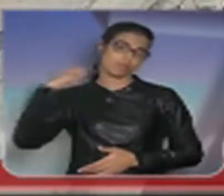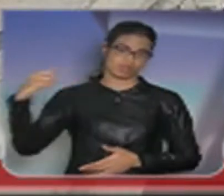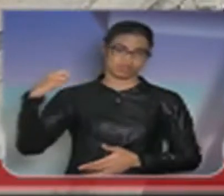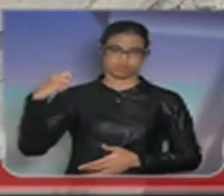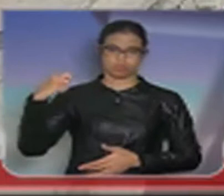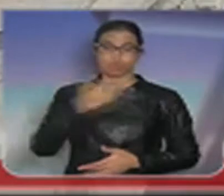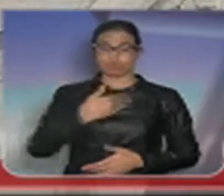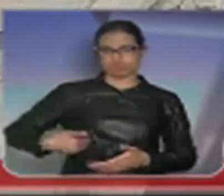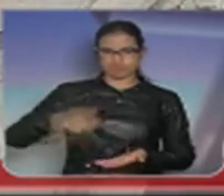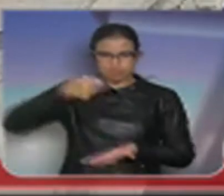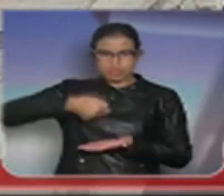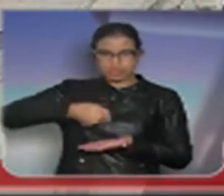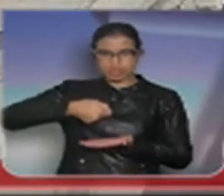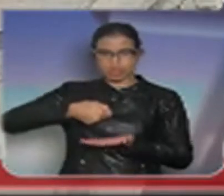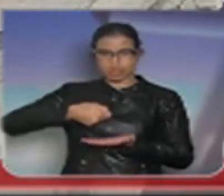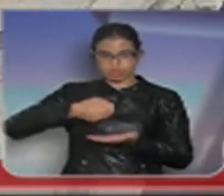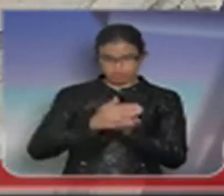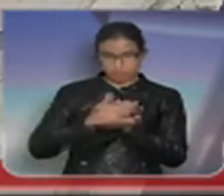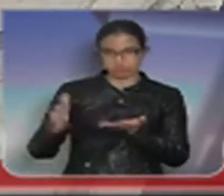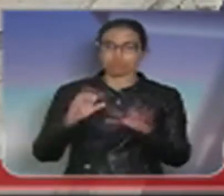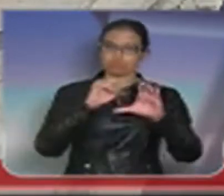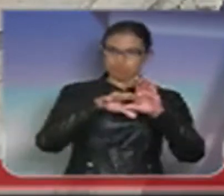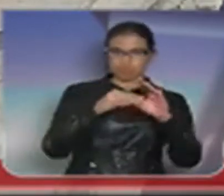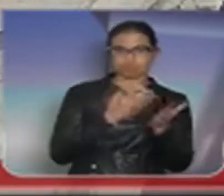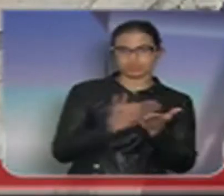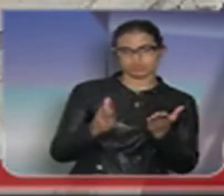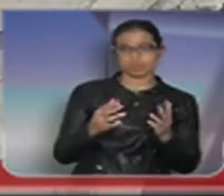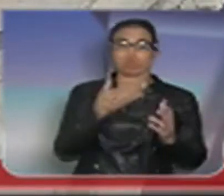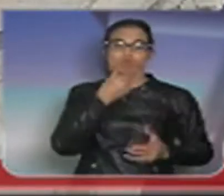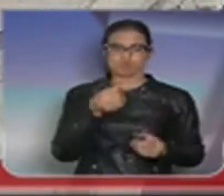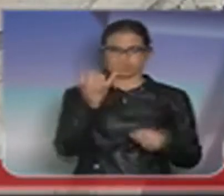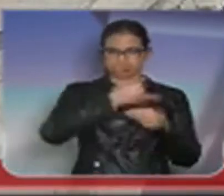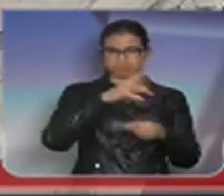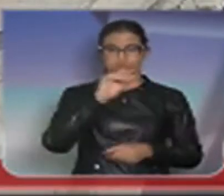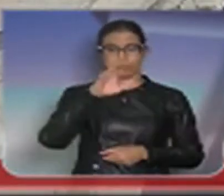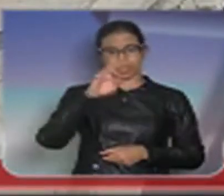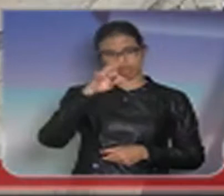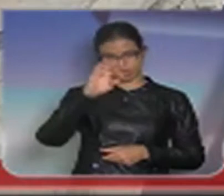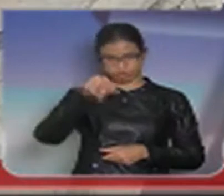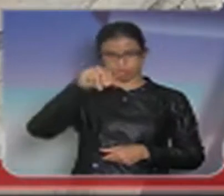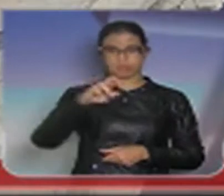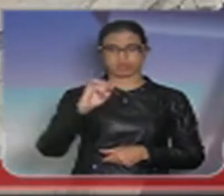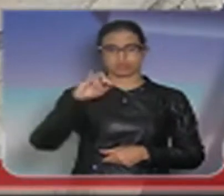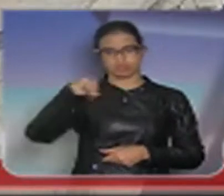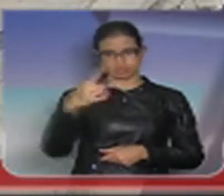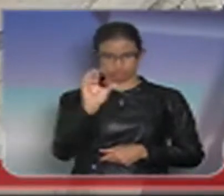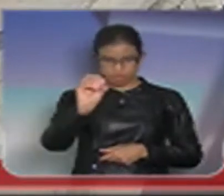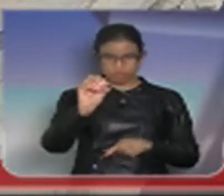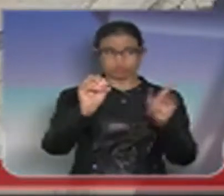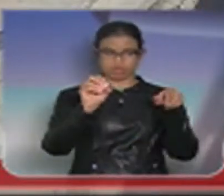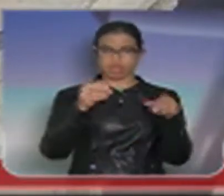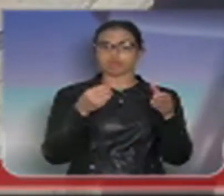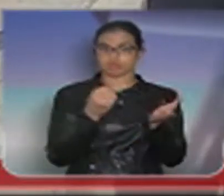do regime militar ter se iniciado. que o Roberto Marinho, que é uma pessoa citada aí como um dos